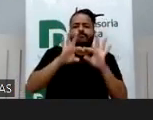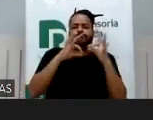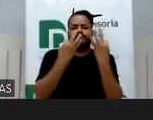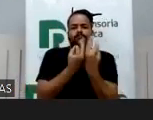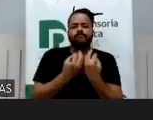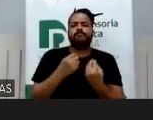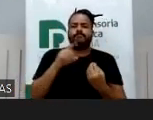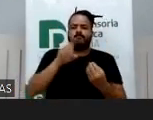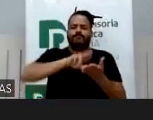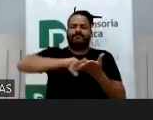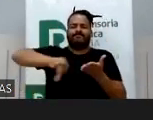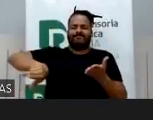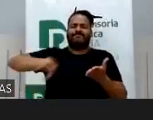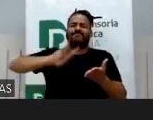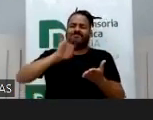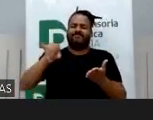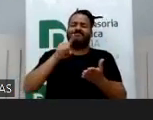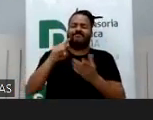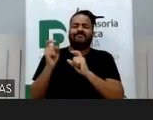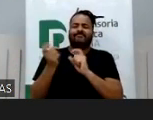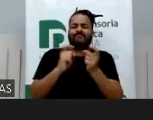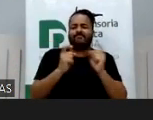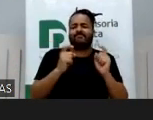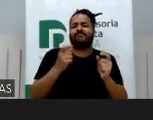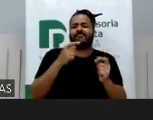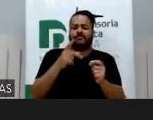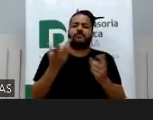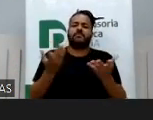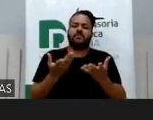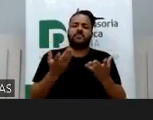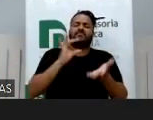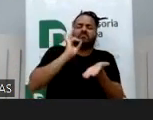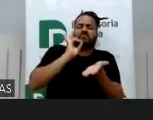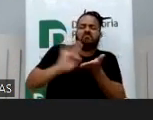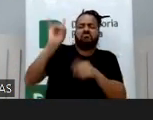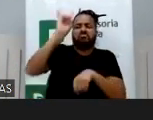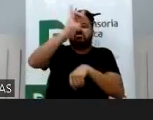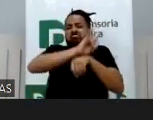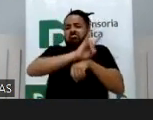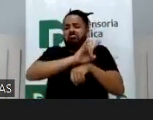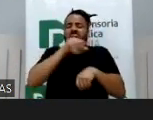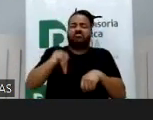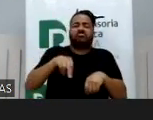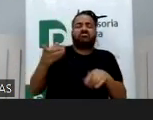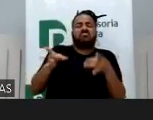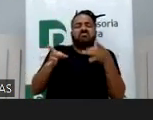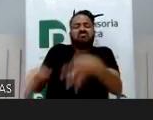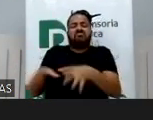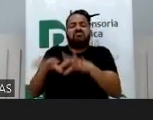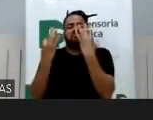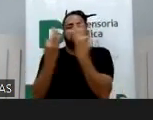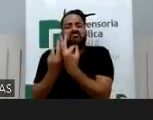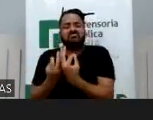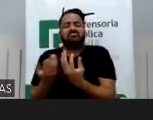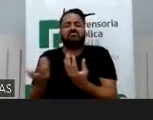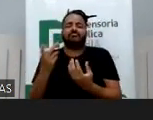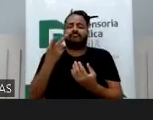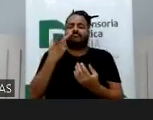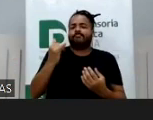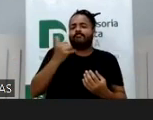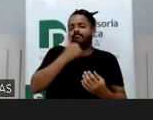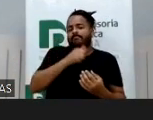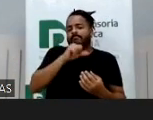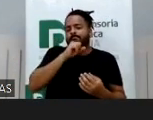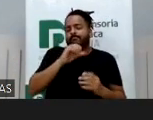interessantes sobre isso, a gente sabe. Desde os danos, no caso da traição, o abandono afetivo, no campo da parentalidade.